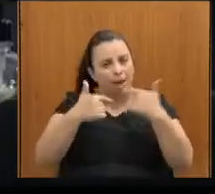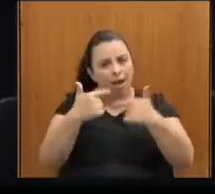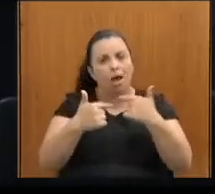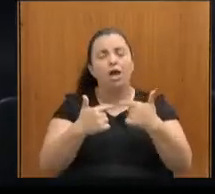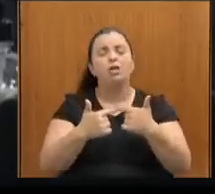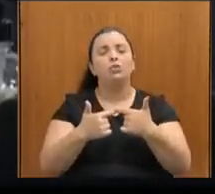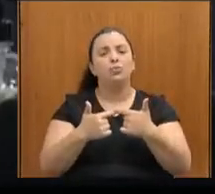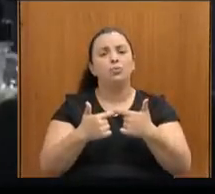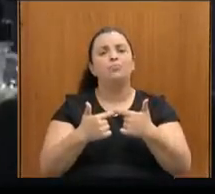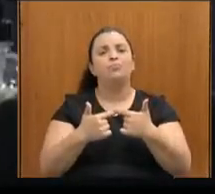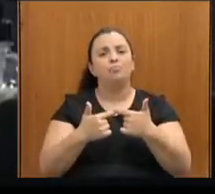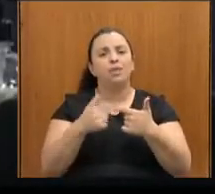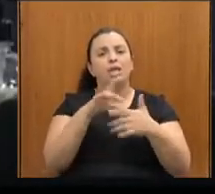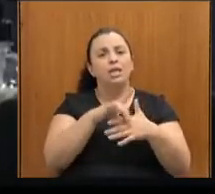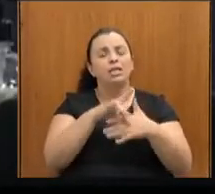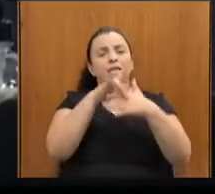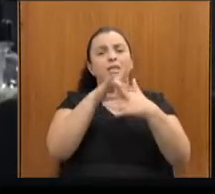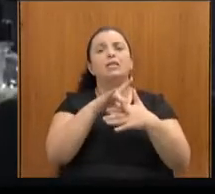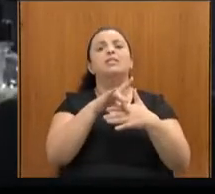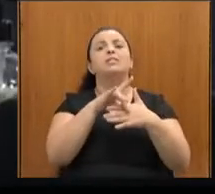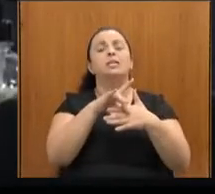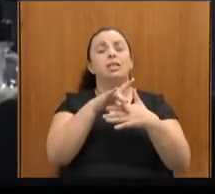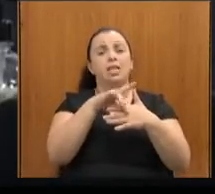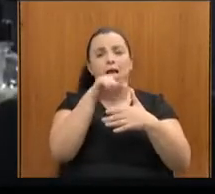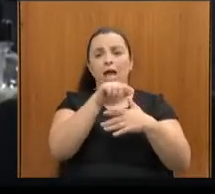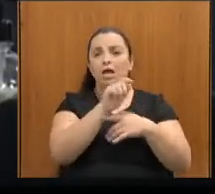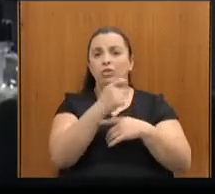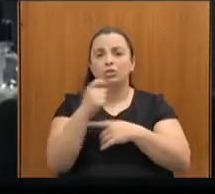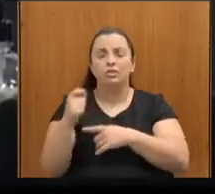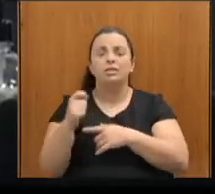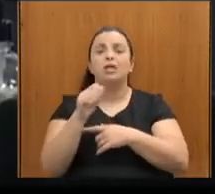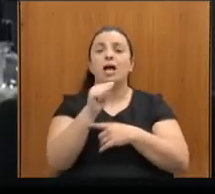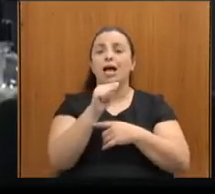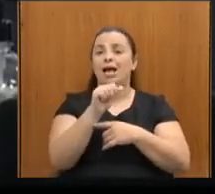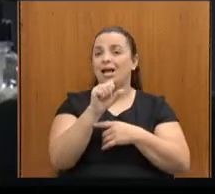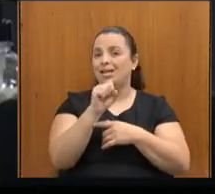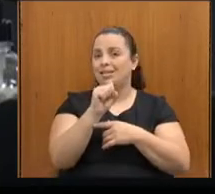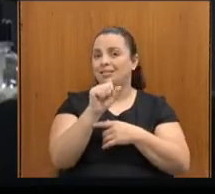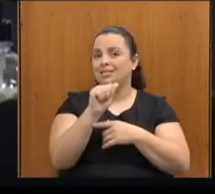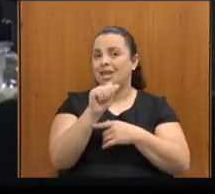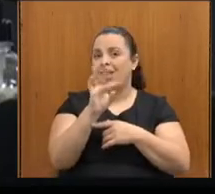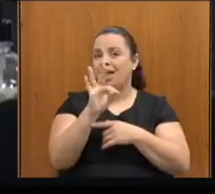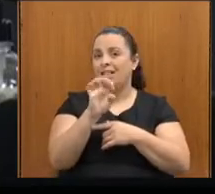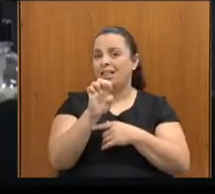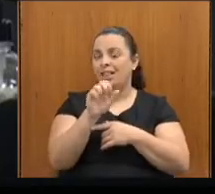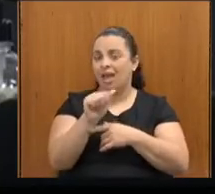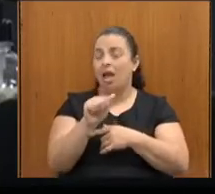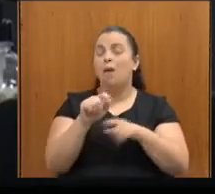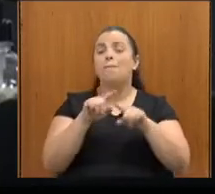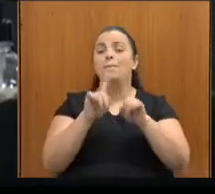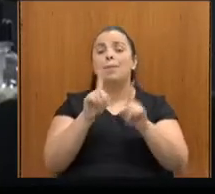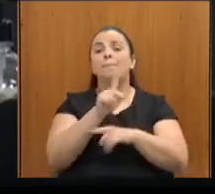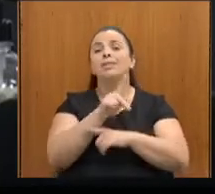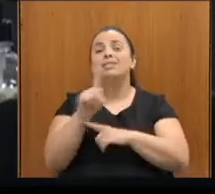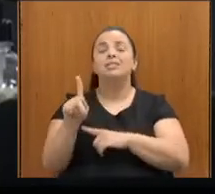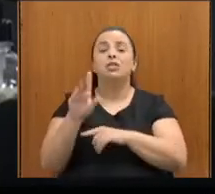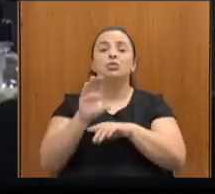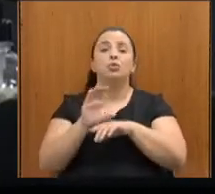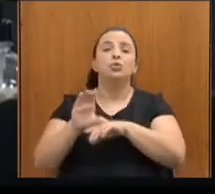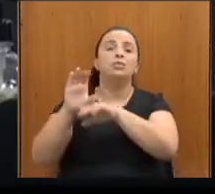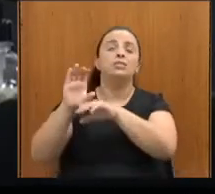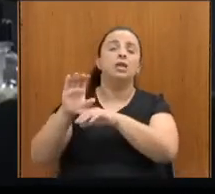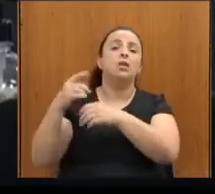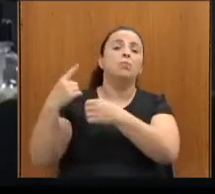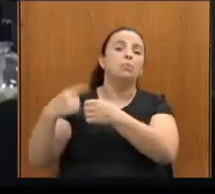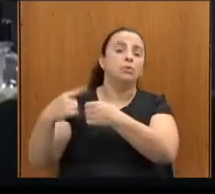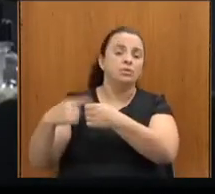nossa importante associação que a Asateia, mas também como presidente do Conselho Municipal das Pessoas com Deficiência de Belo